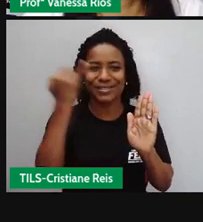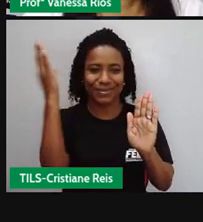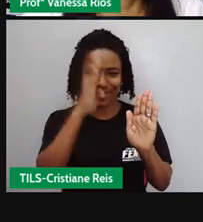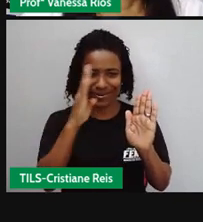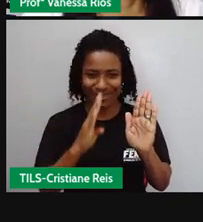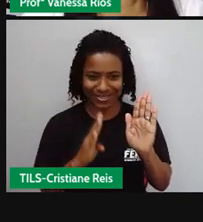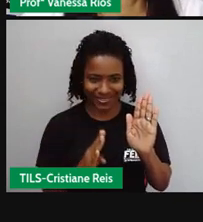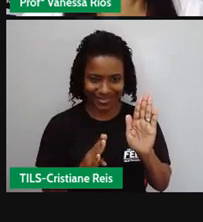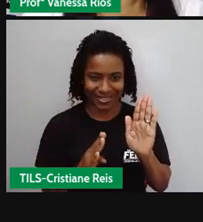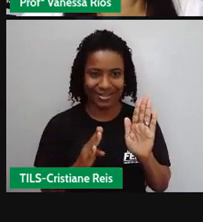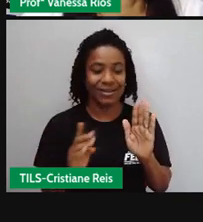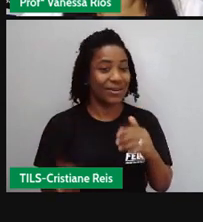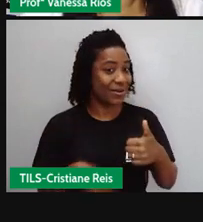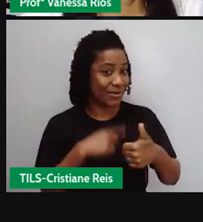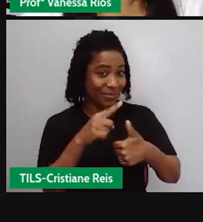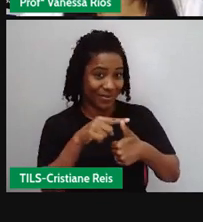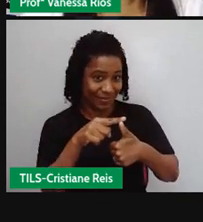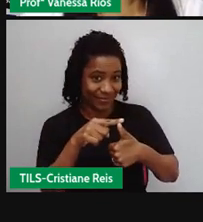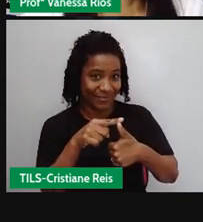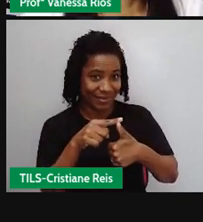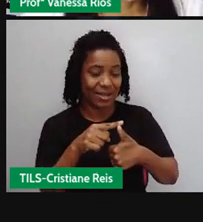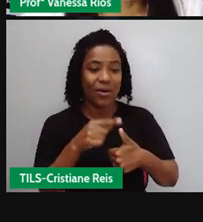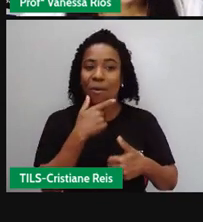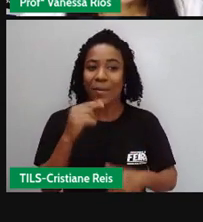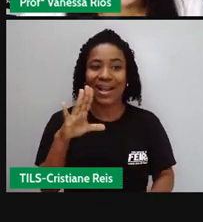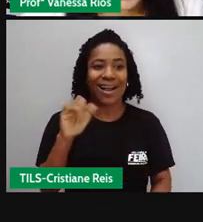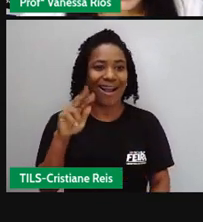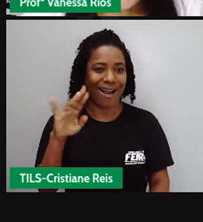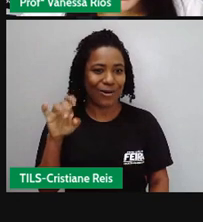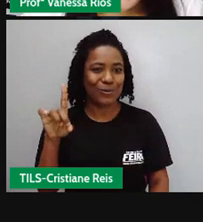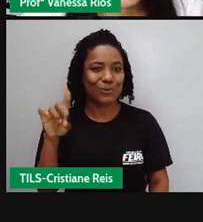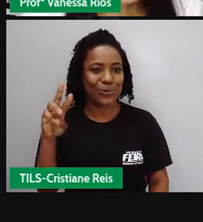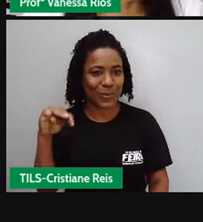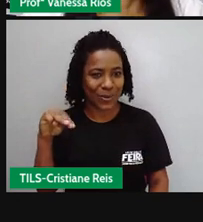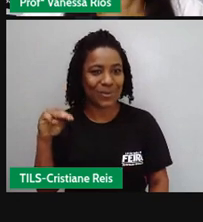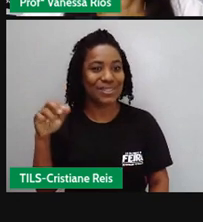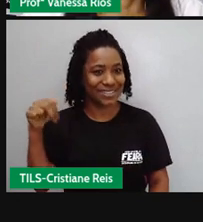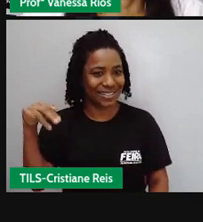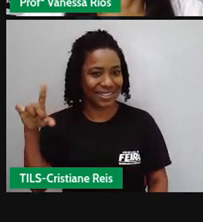O primeiro aí, Carlos Drummond de Andrade,